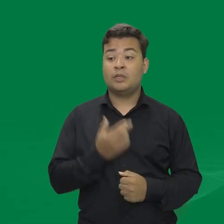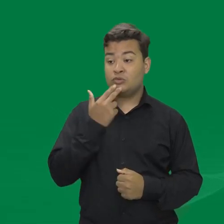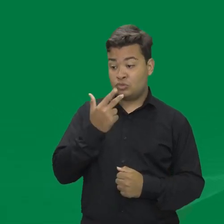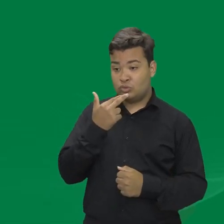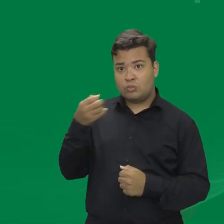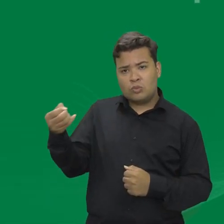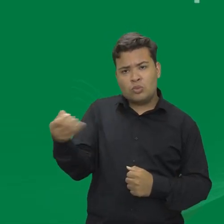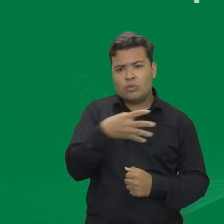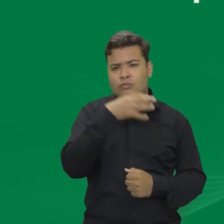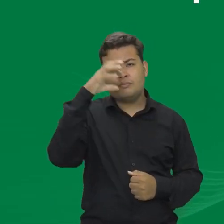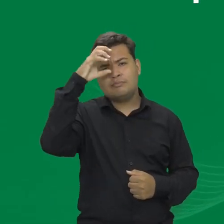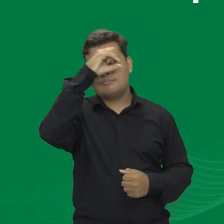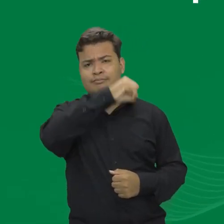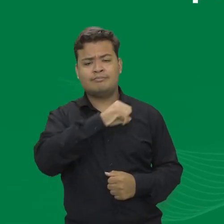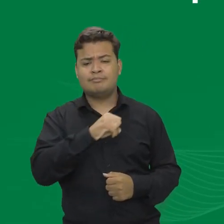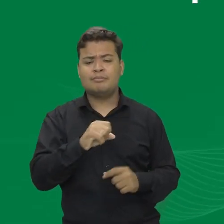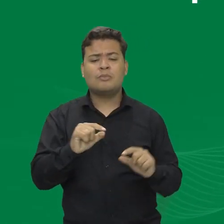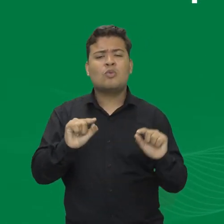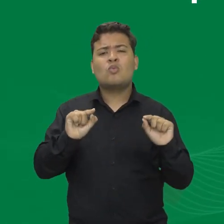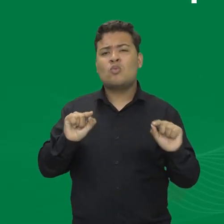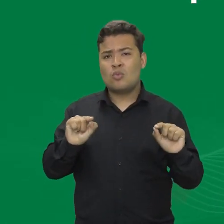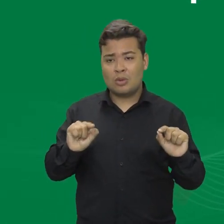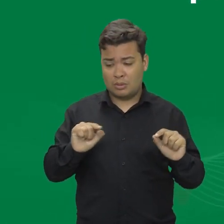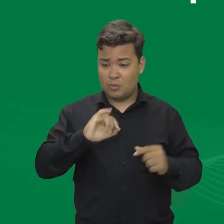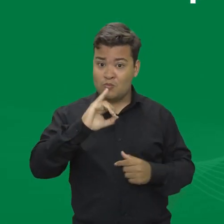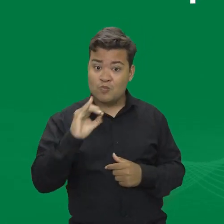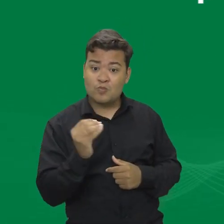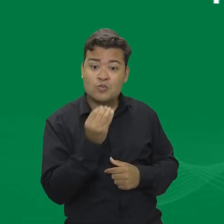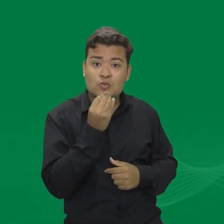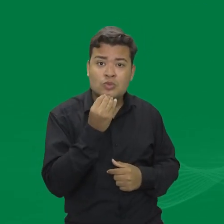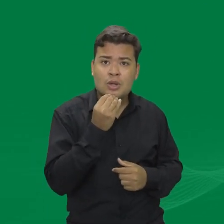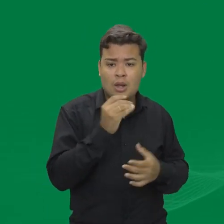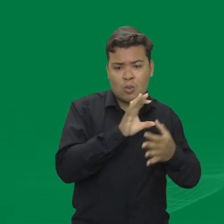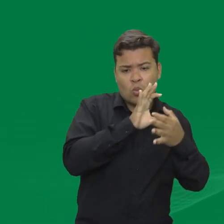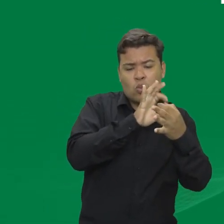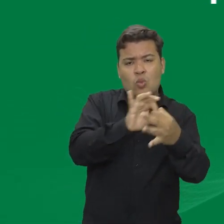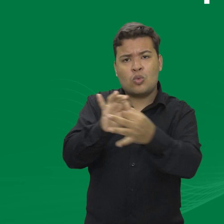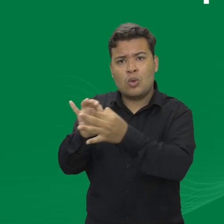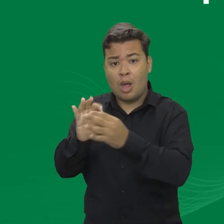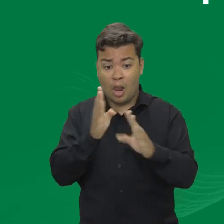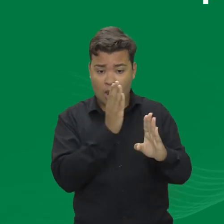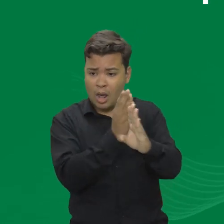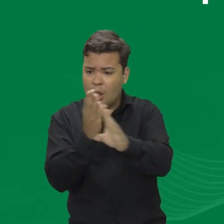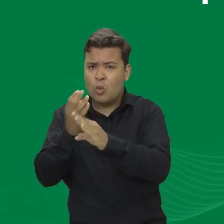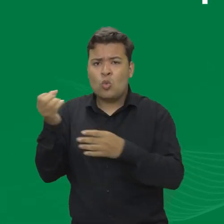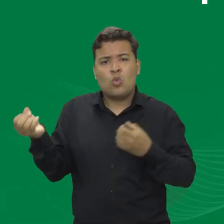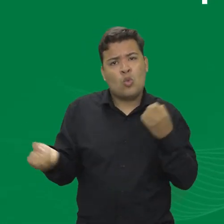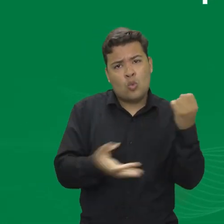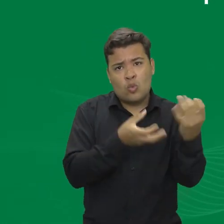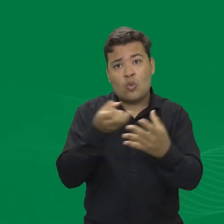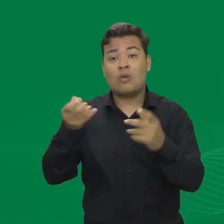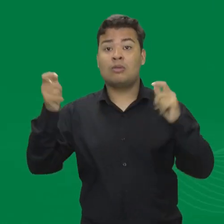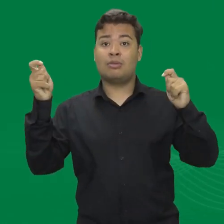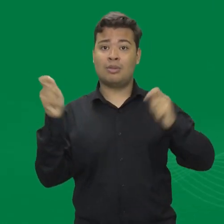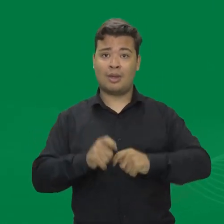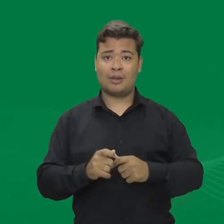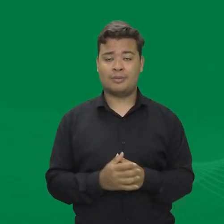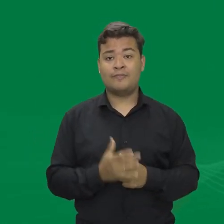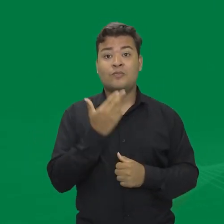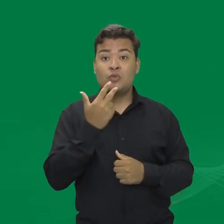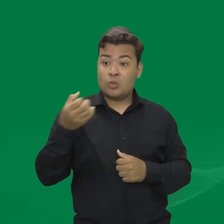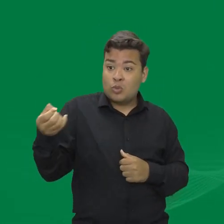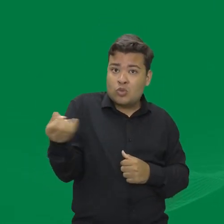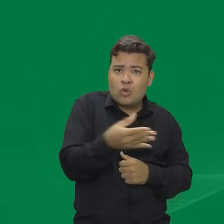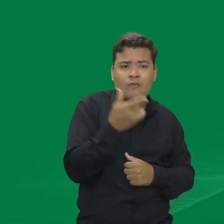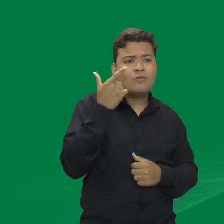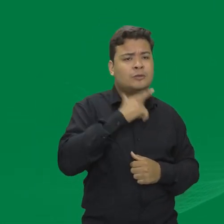Aprender uma língua é abrir uma porta para novas oportunidades, conexões e descobertas. Com um novo idioma, você